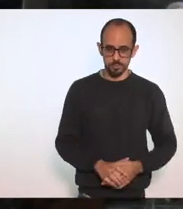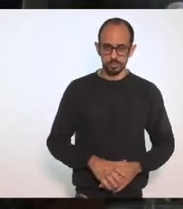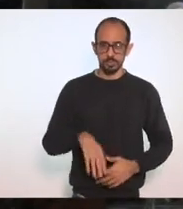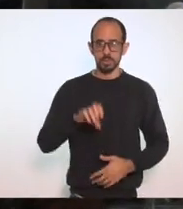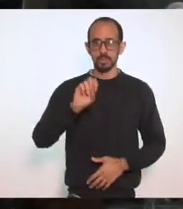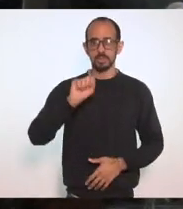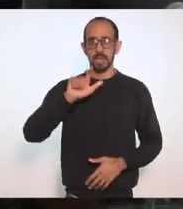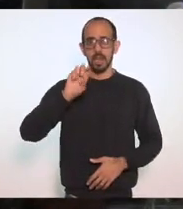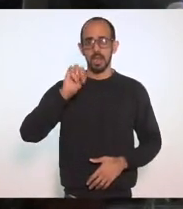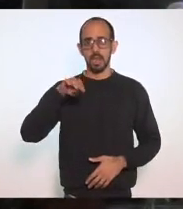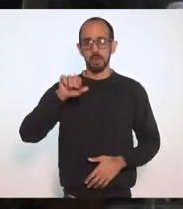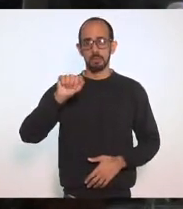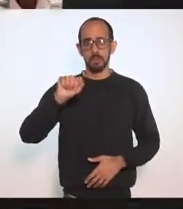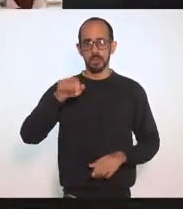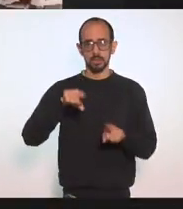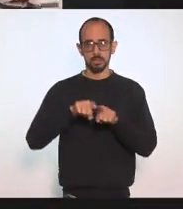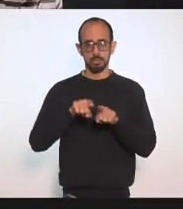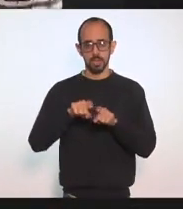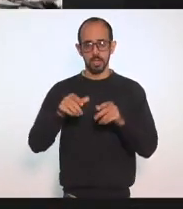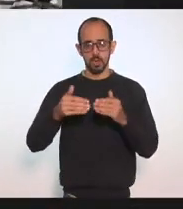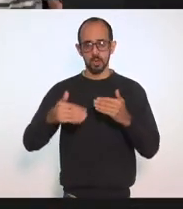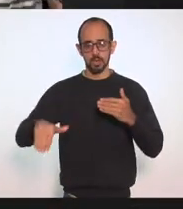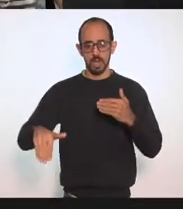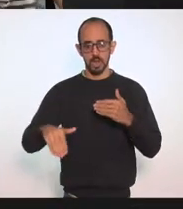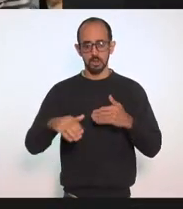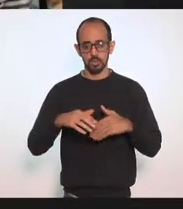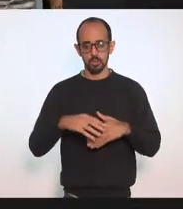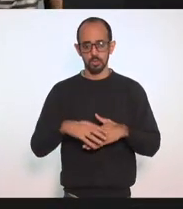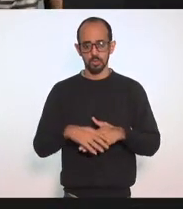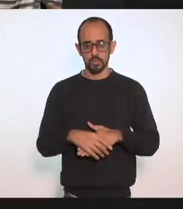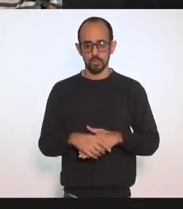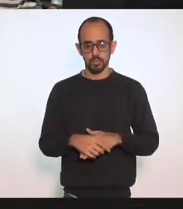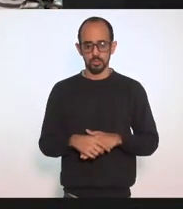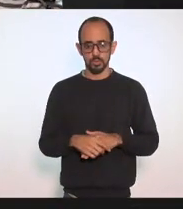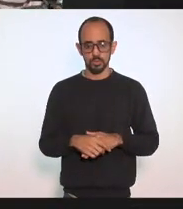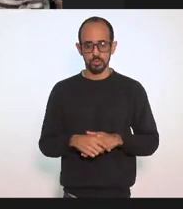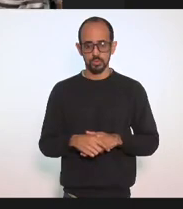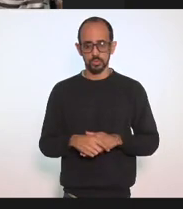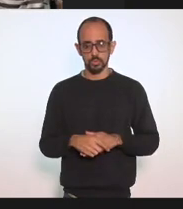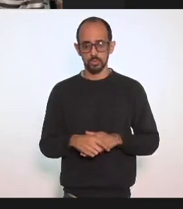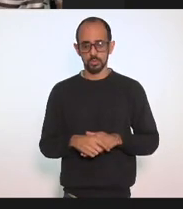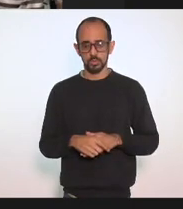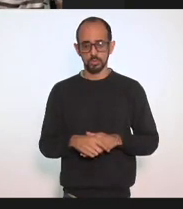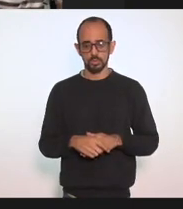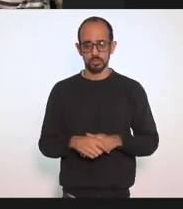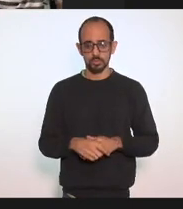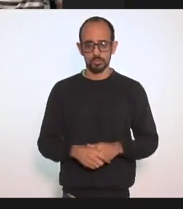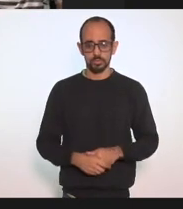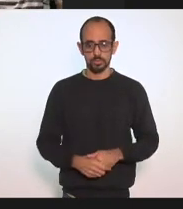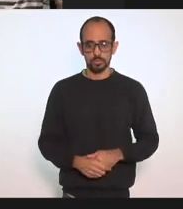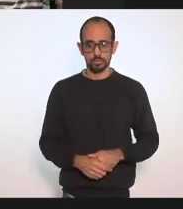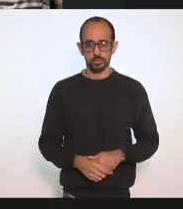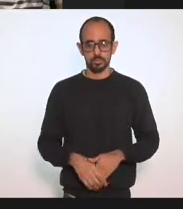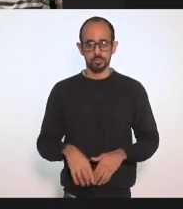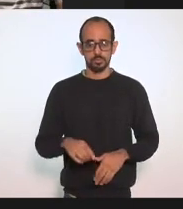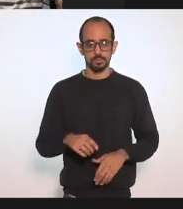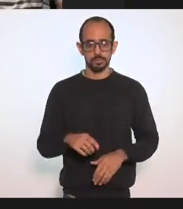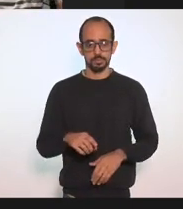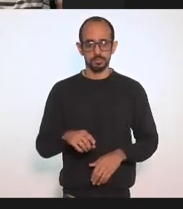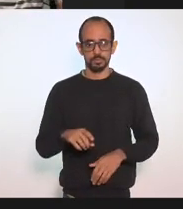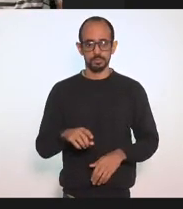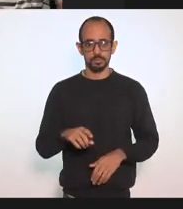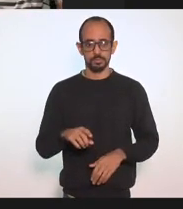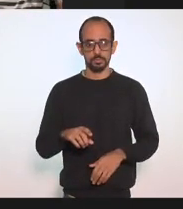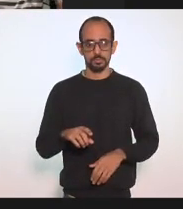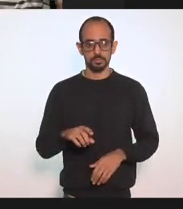Jair Bittencourt Contrário Ok Delegado Contrário Presidente Delegado Contrário